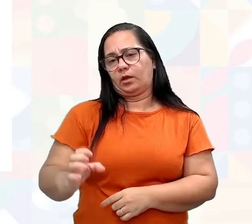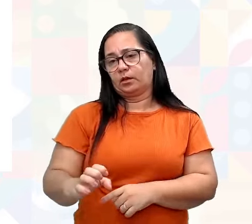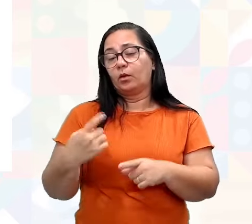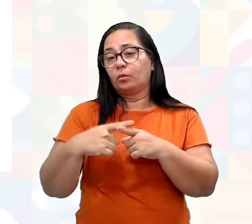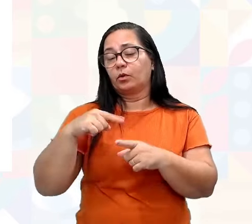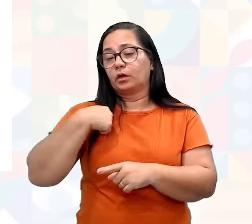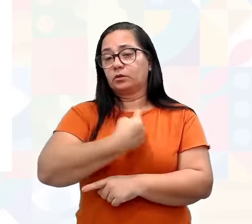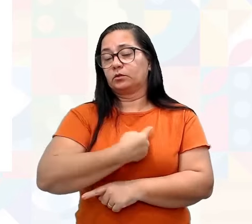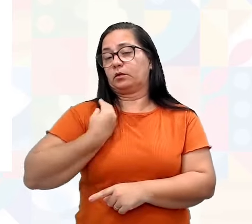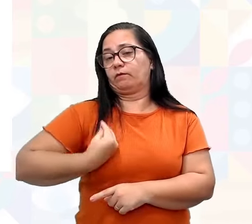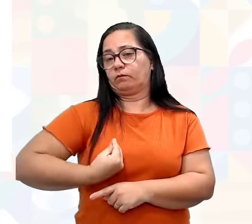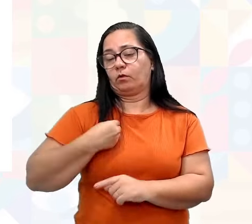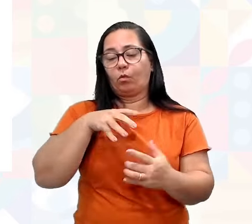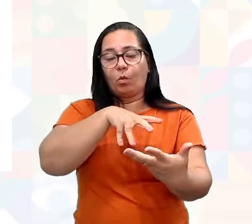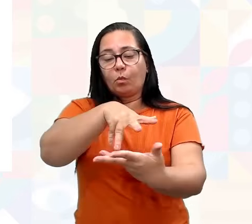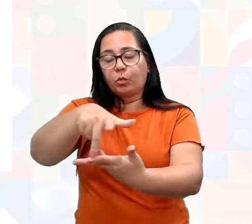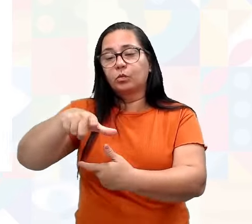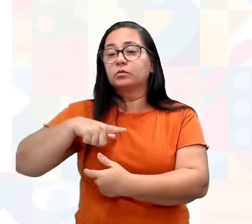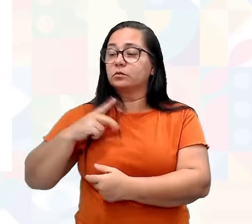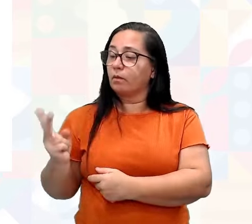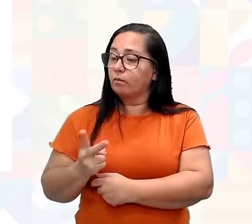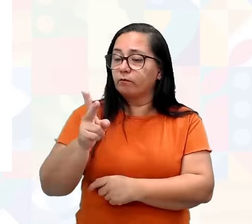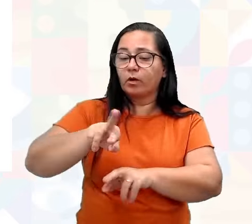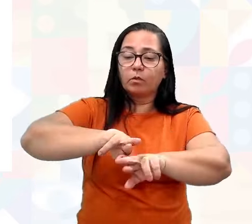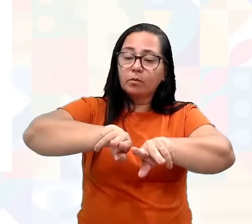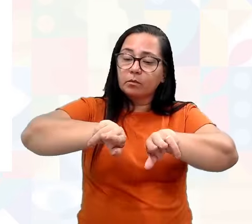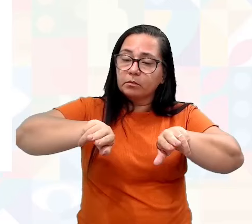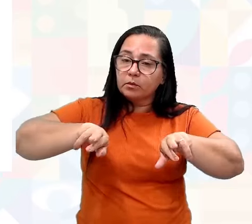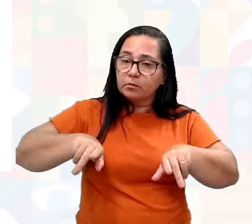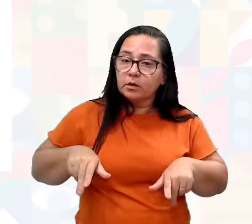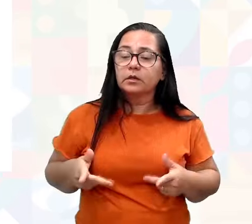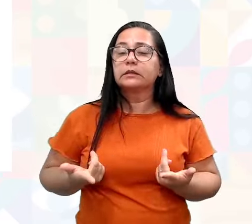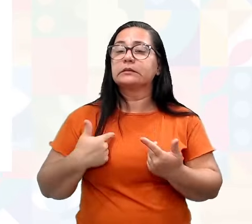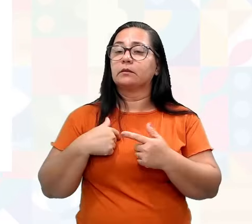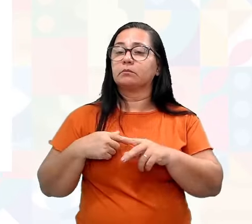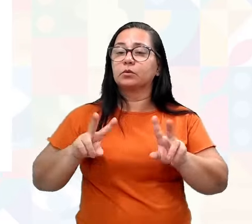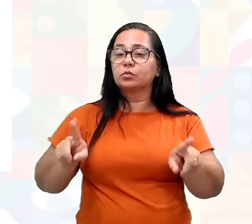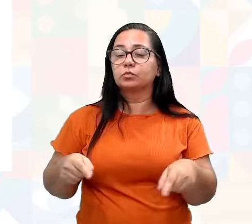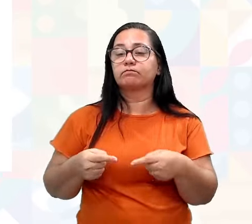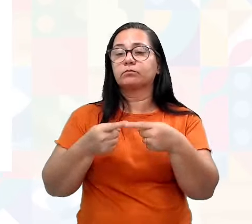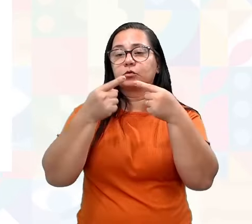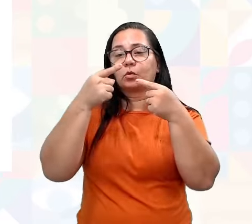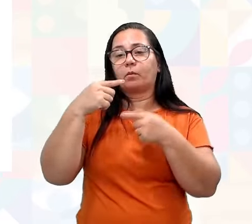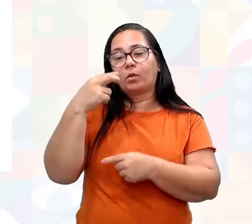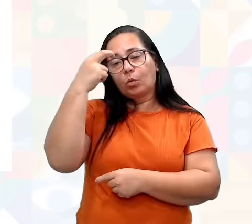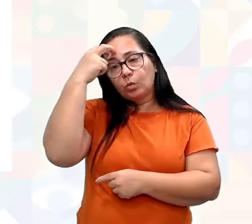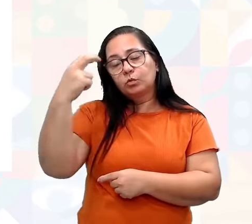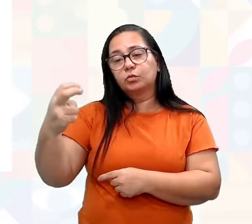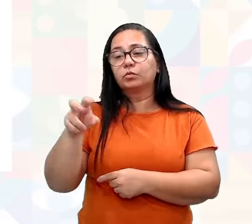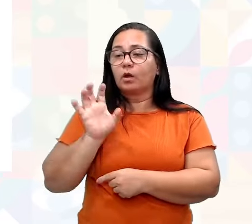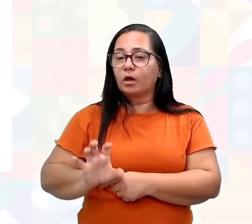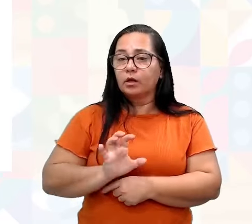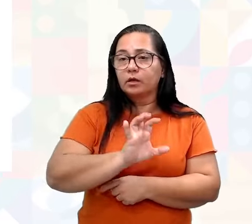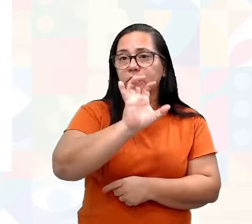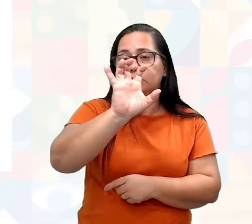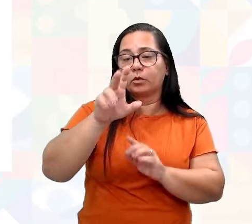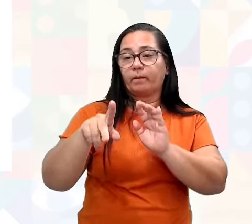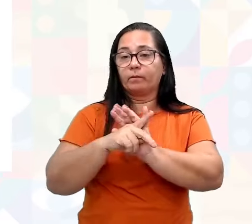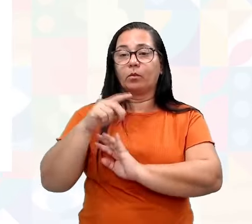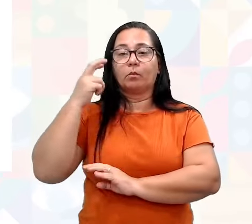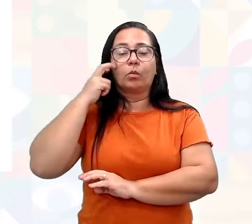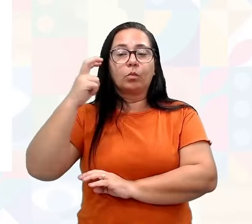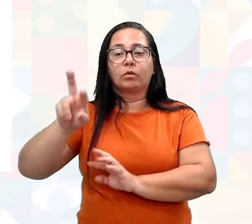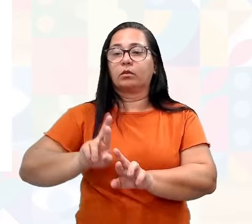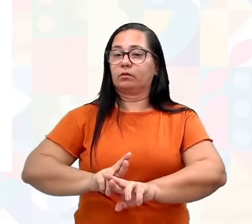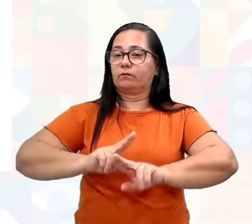a gente vive num mundo onde temos valores diversificados relacionados à cultura. Cada região tem uma cultura diferente. Então, dentro